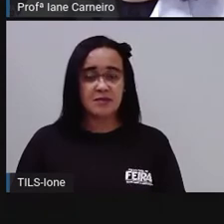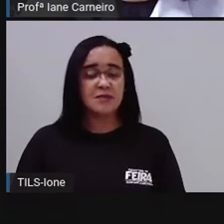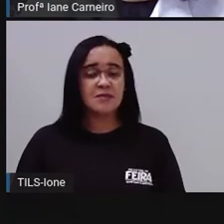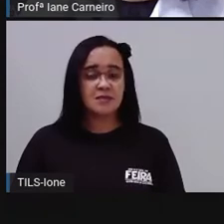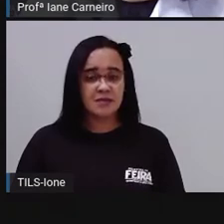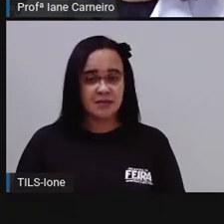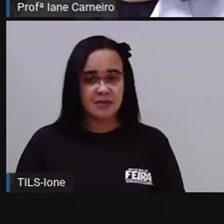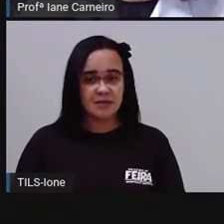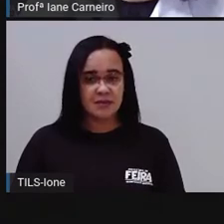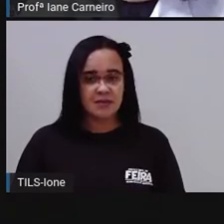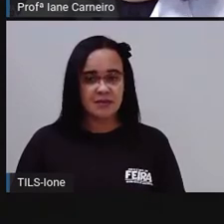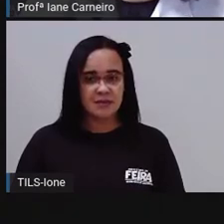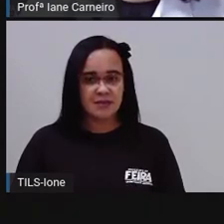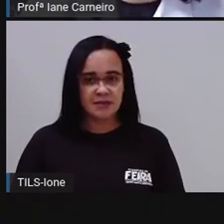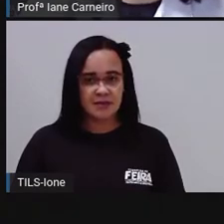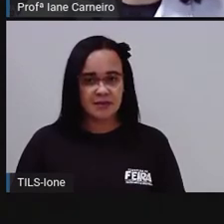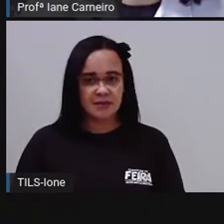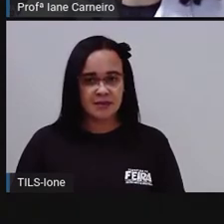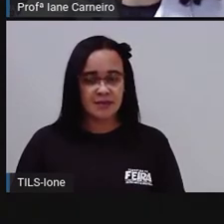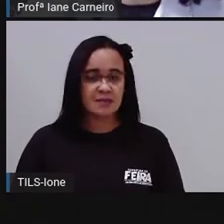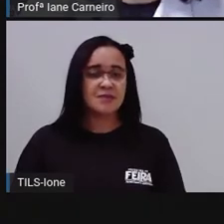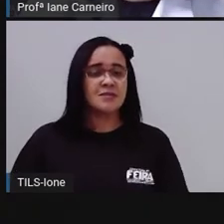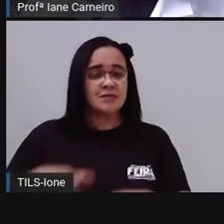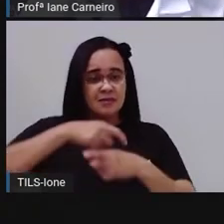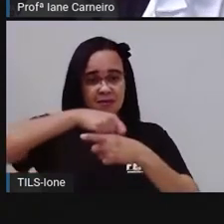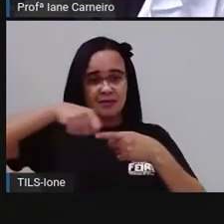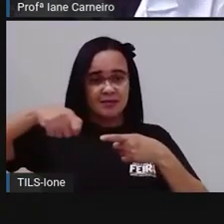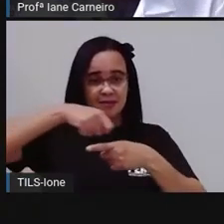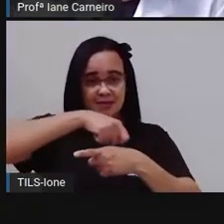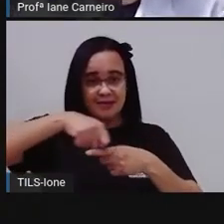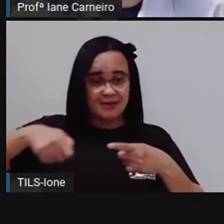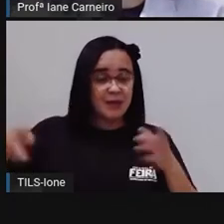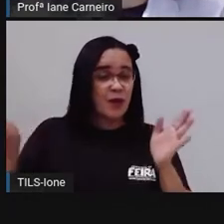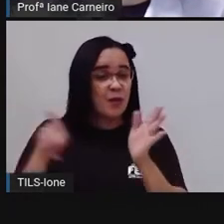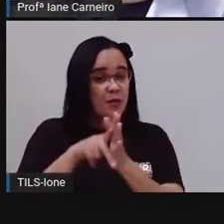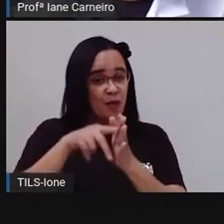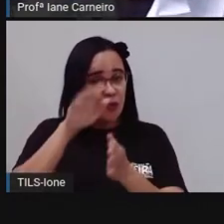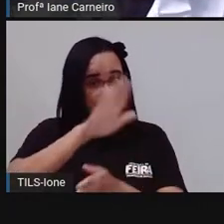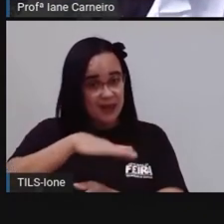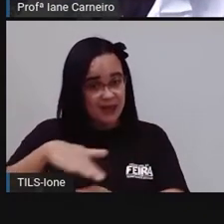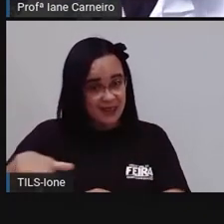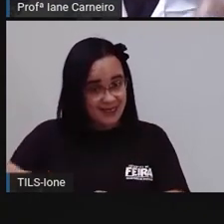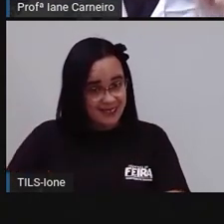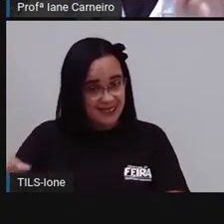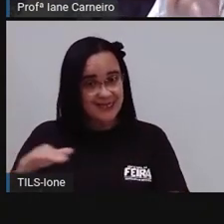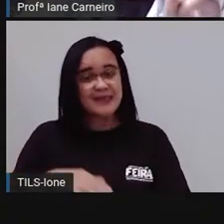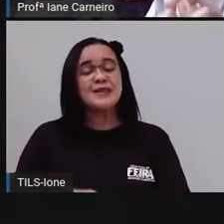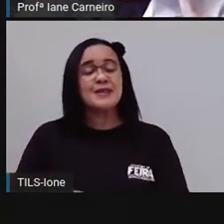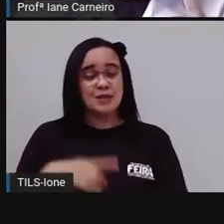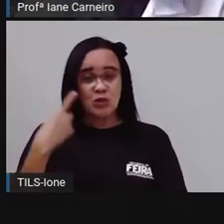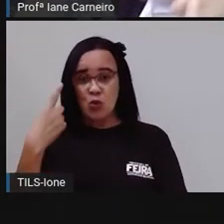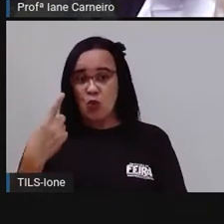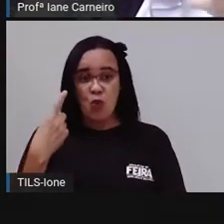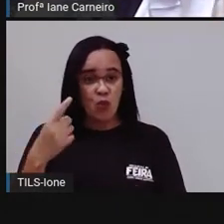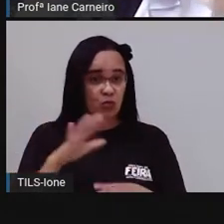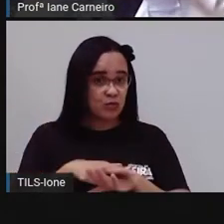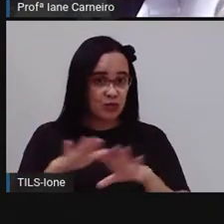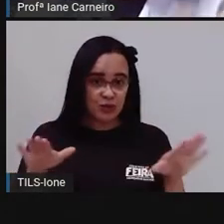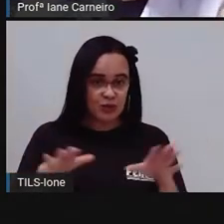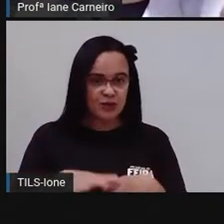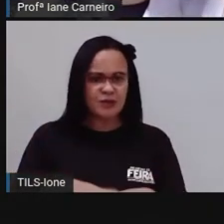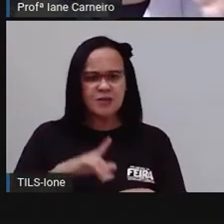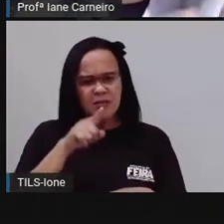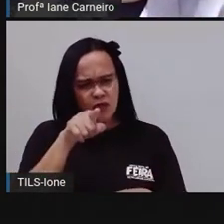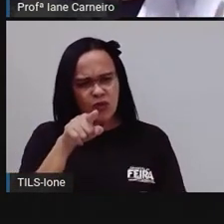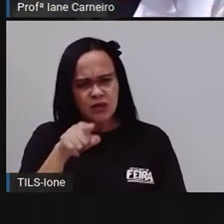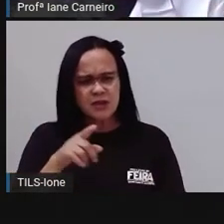Ó, esse aqui, ó, é o creme dental infantil, né? Então, ele também só tem uma aqui na tela. Quantas vezes